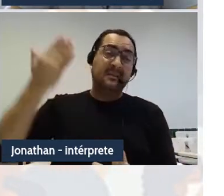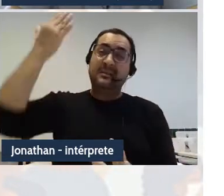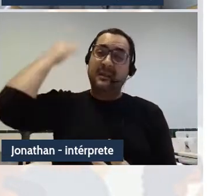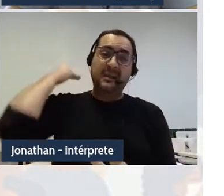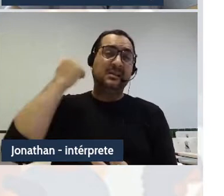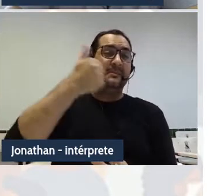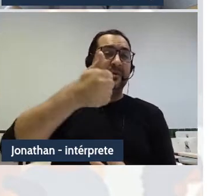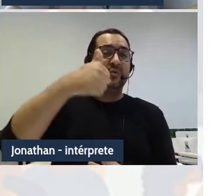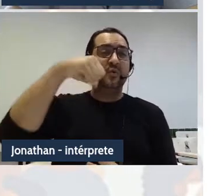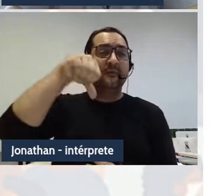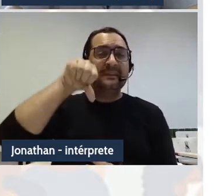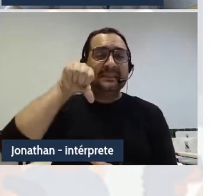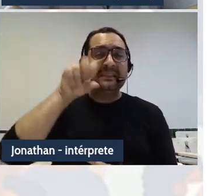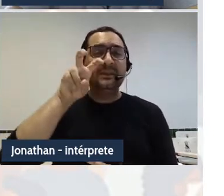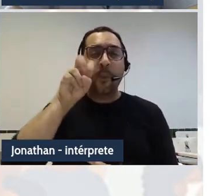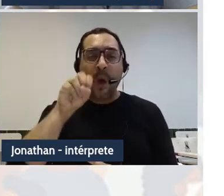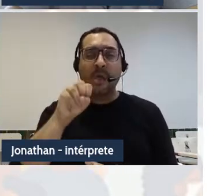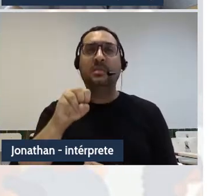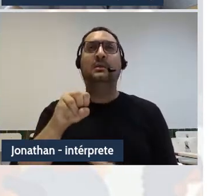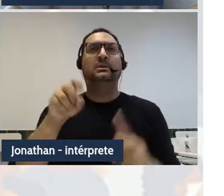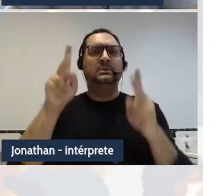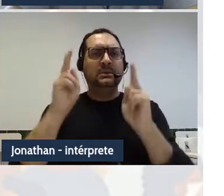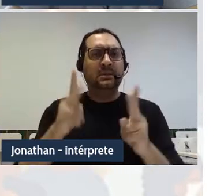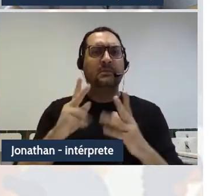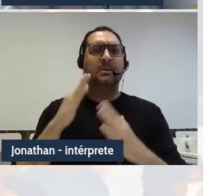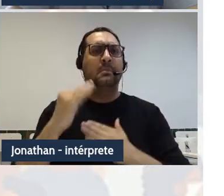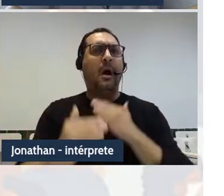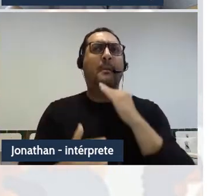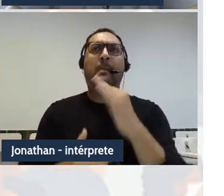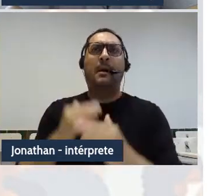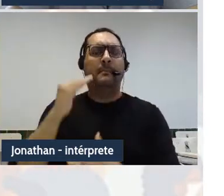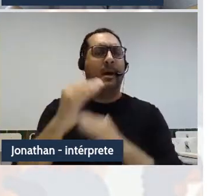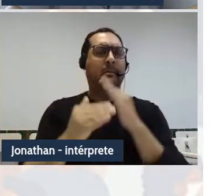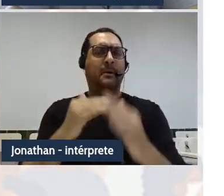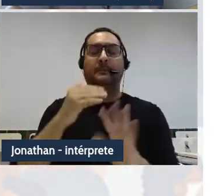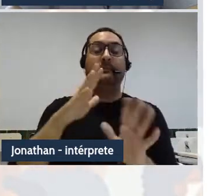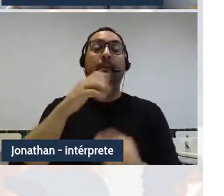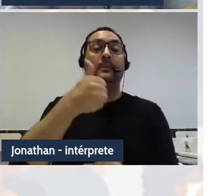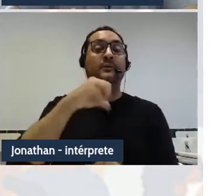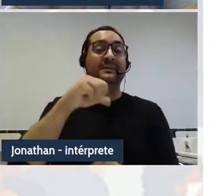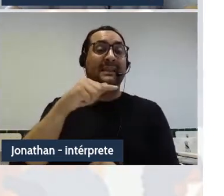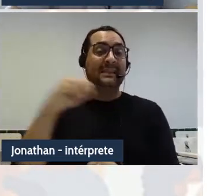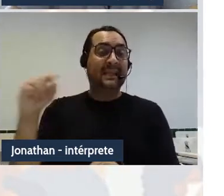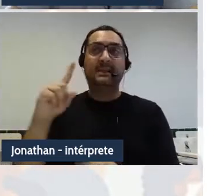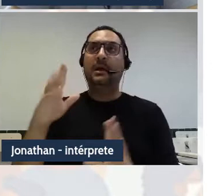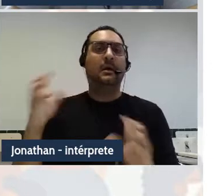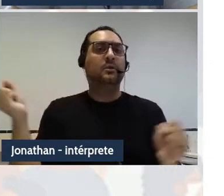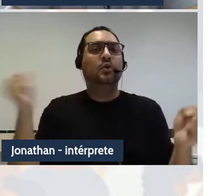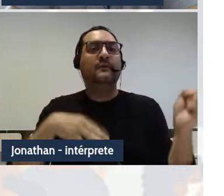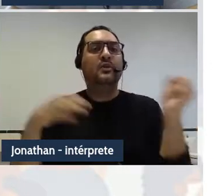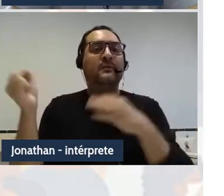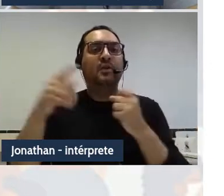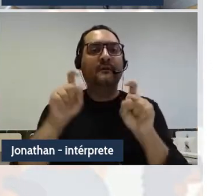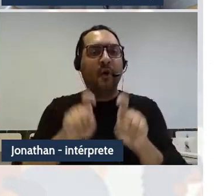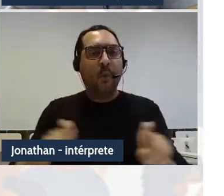especialização do campo da linguística computacional e das técnicas de processamento de língua natural,